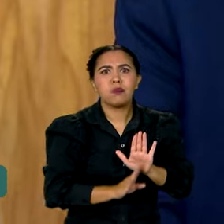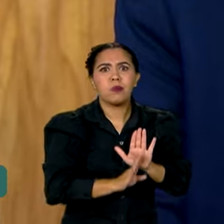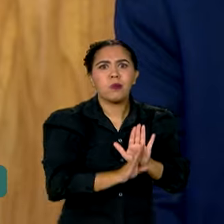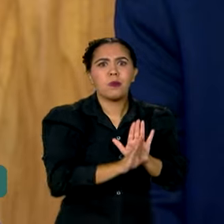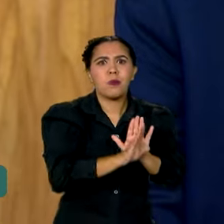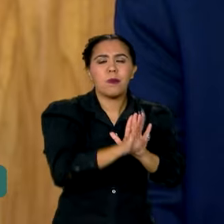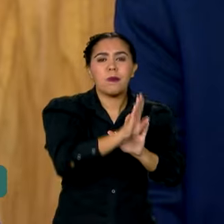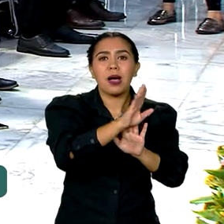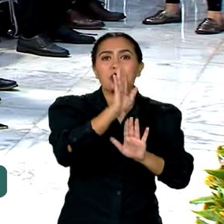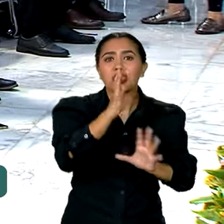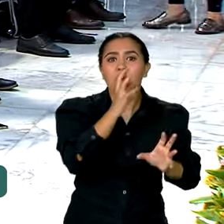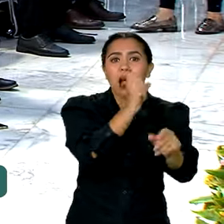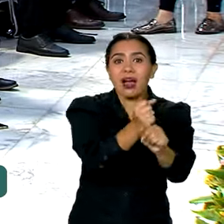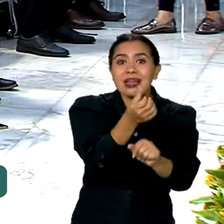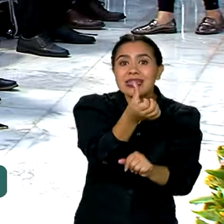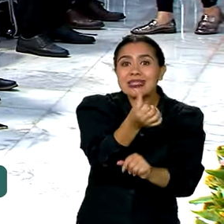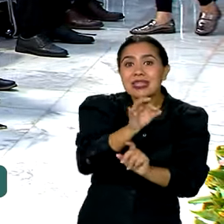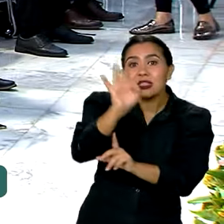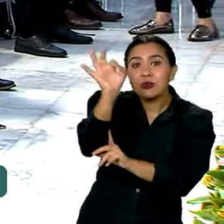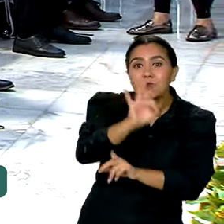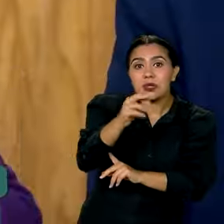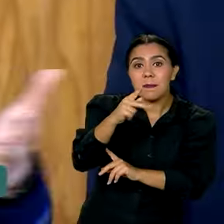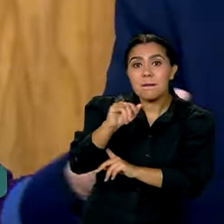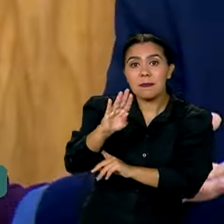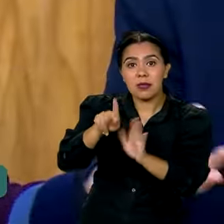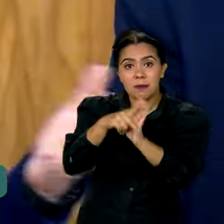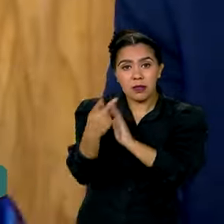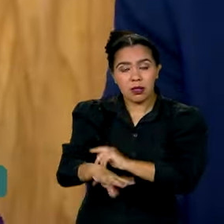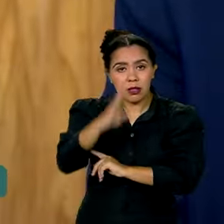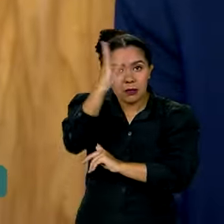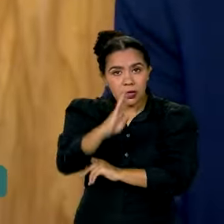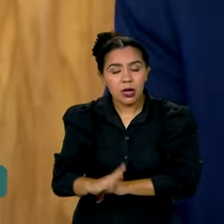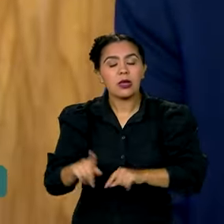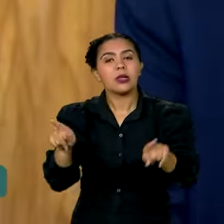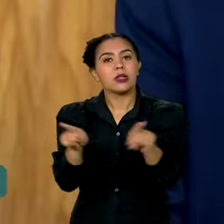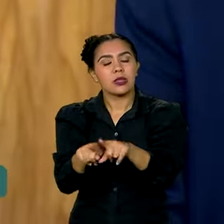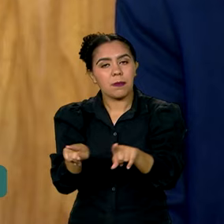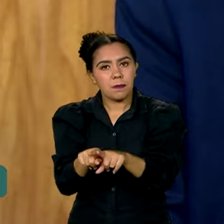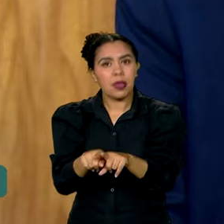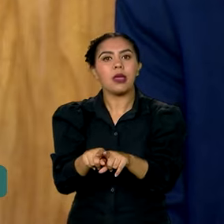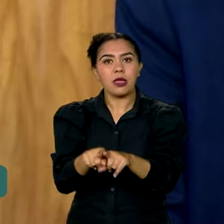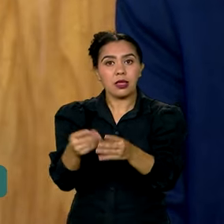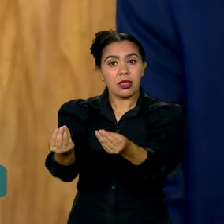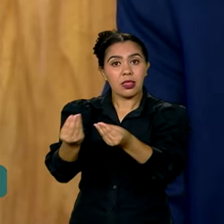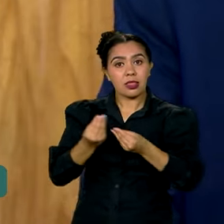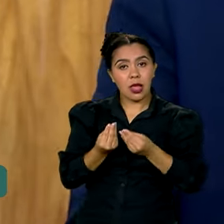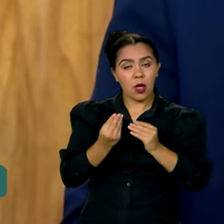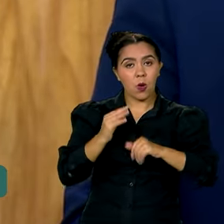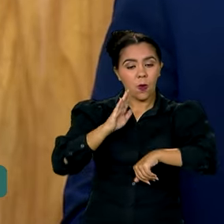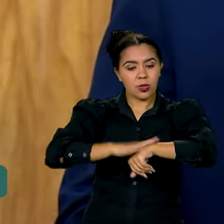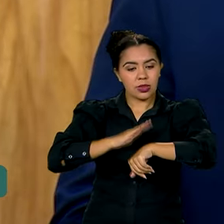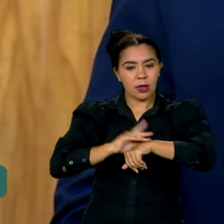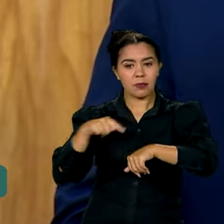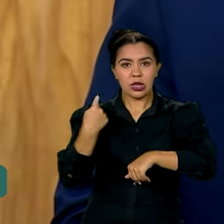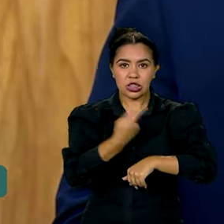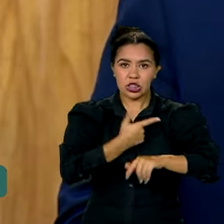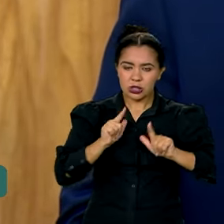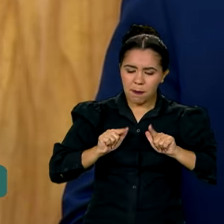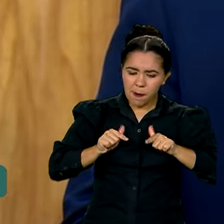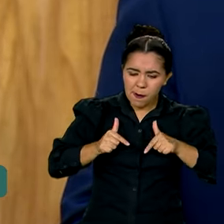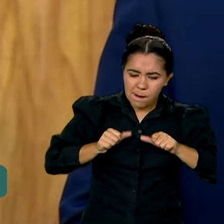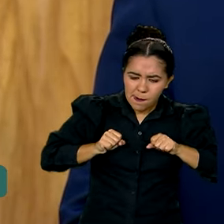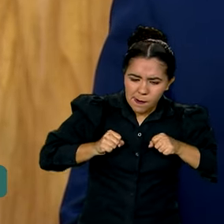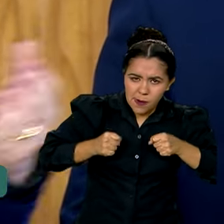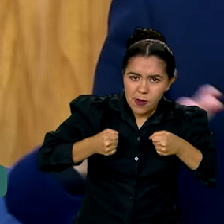batendo quase 6% do PIB do Brasil. E nos deu aí o tempo para que a gente possa se debruçar nesses números,